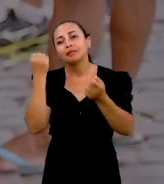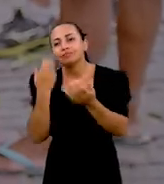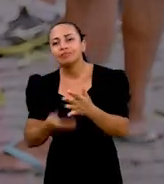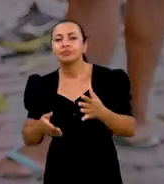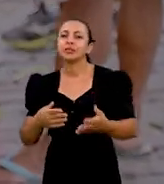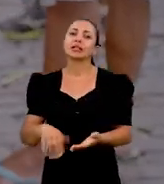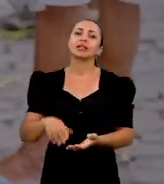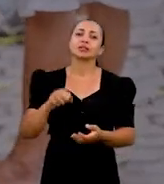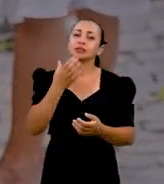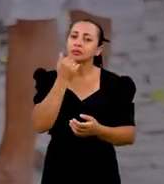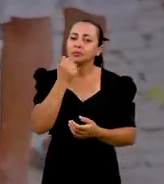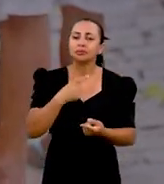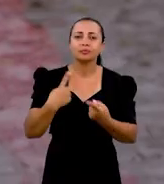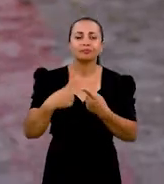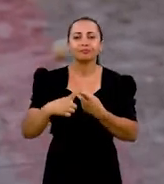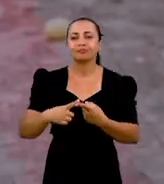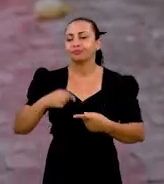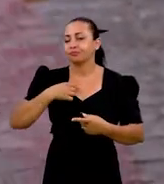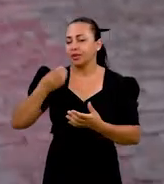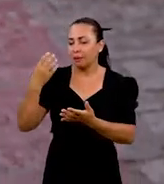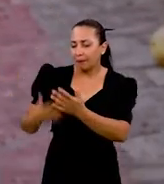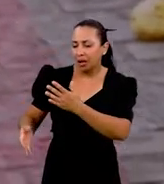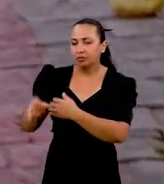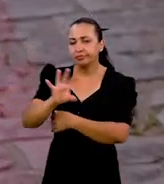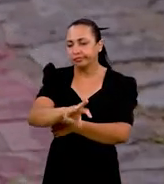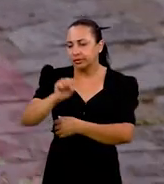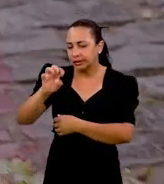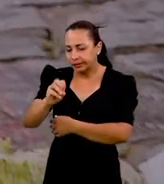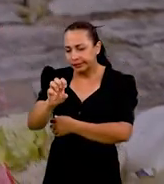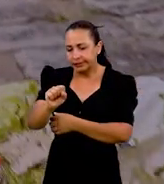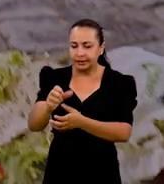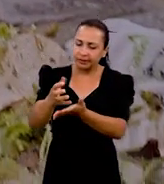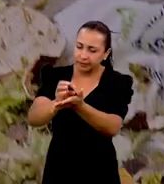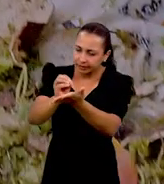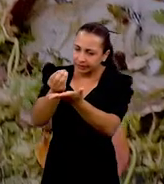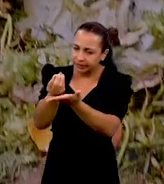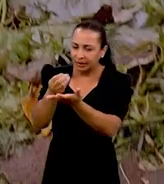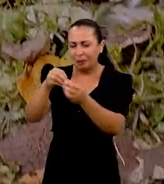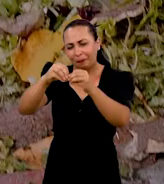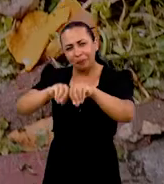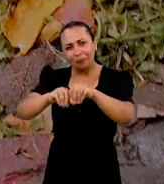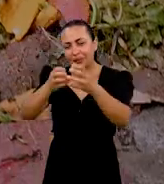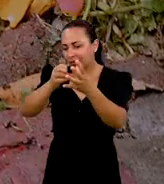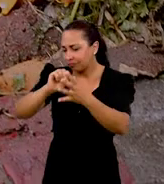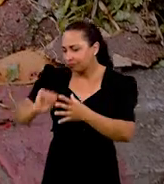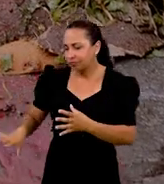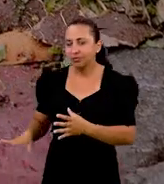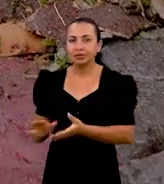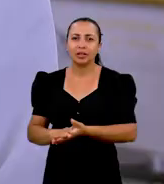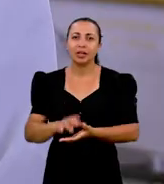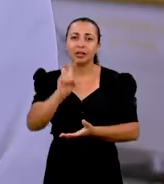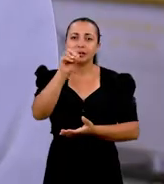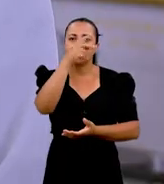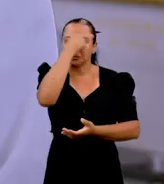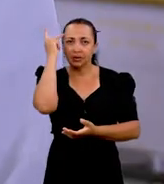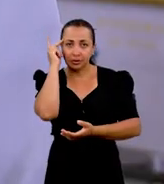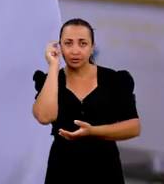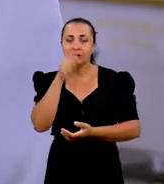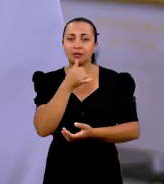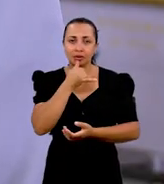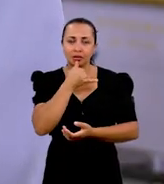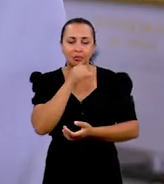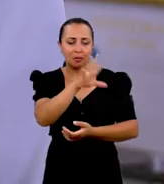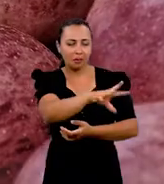também estragam o alimento, causando muito mais desperdício na feira. Porque imagine que 50 pessoas passam e 50 pessoas pegam a maçã.